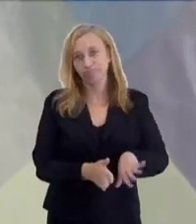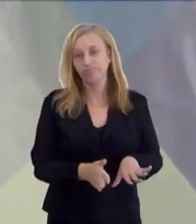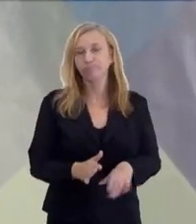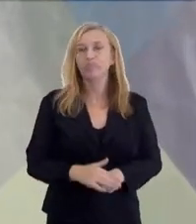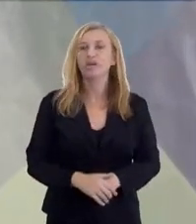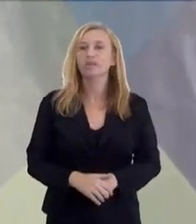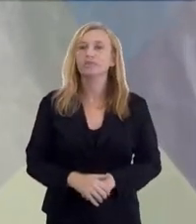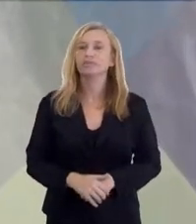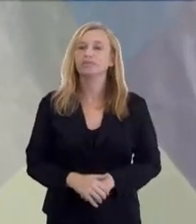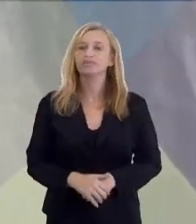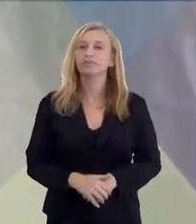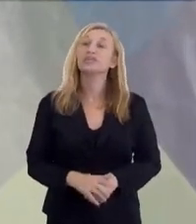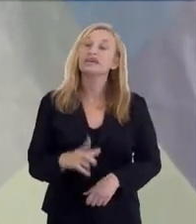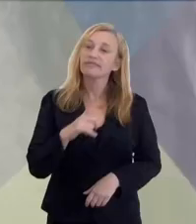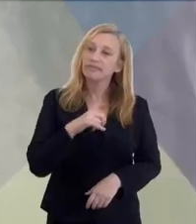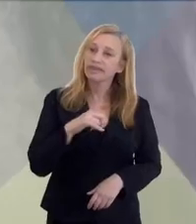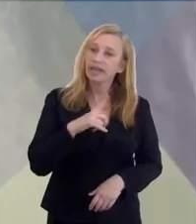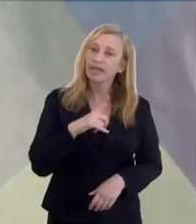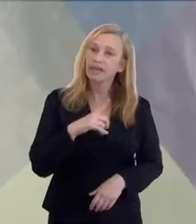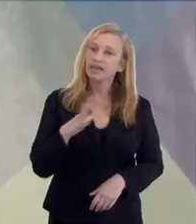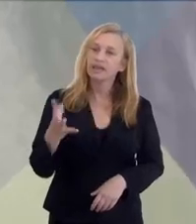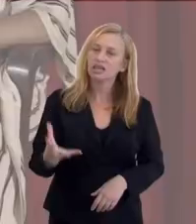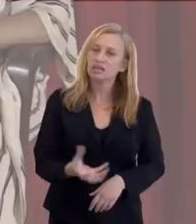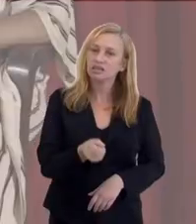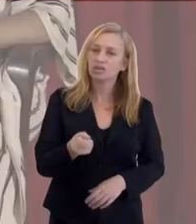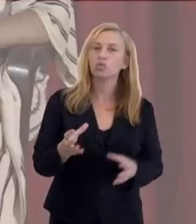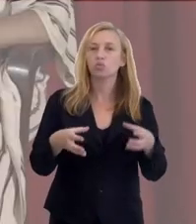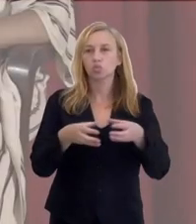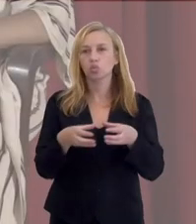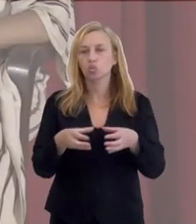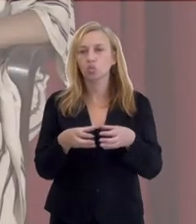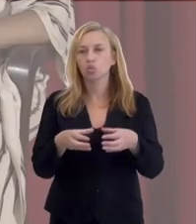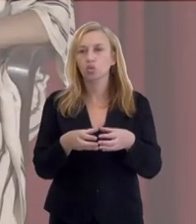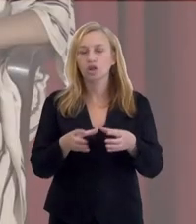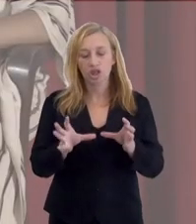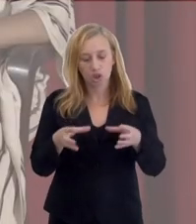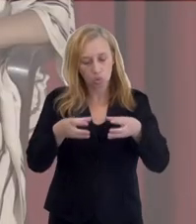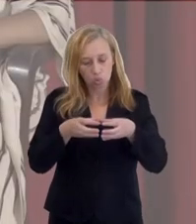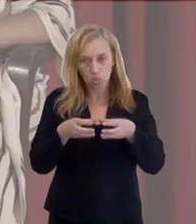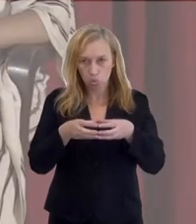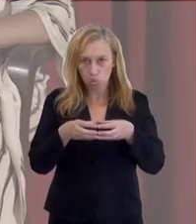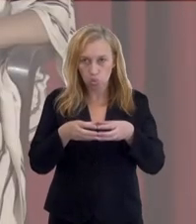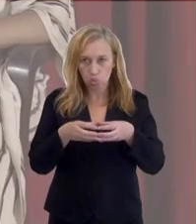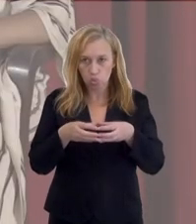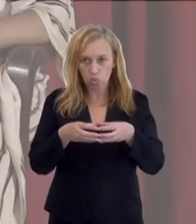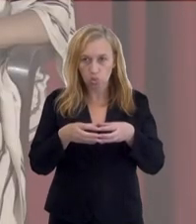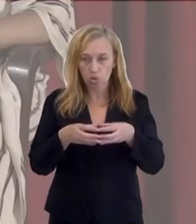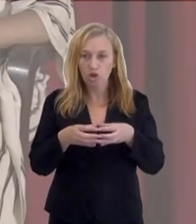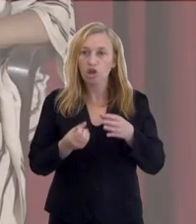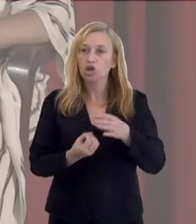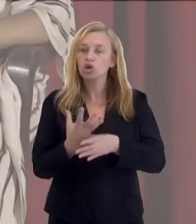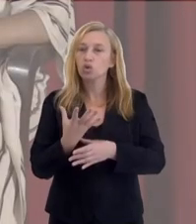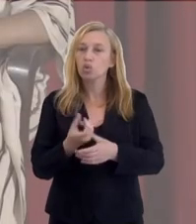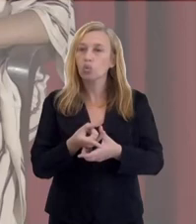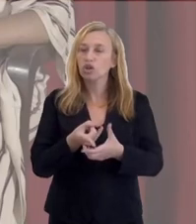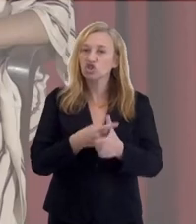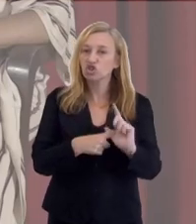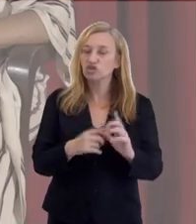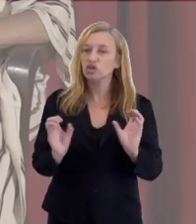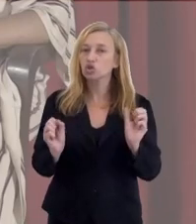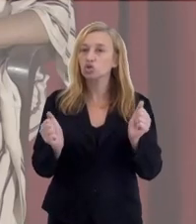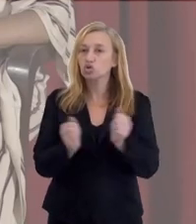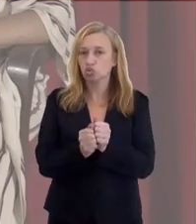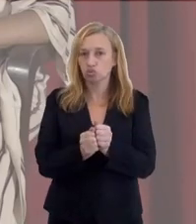todos nós vamos na hora que temos que ir. E há resgates que são coletivos, porque aquela